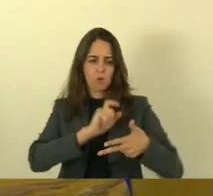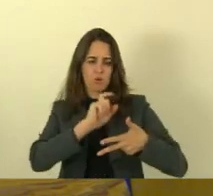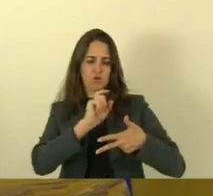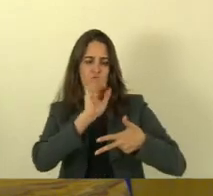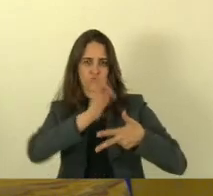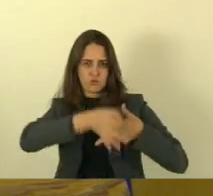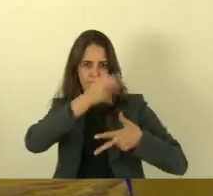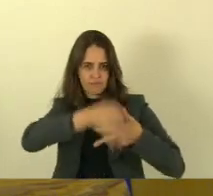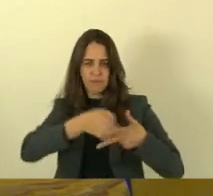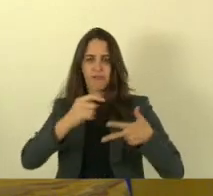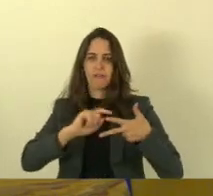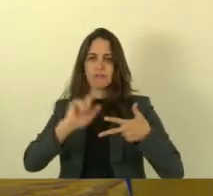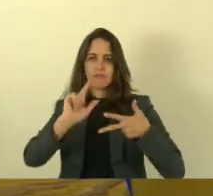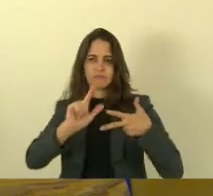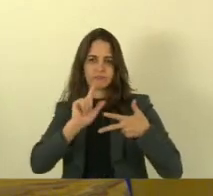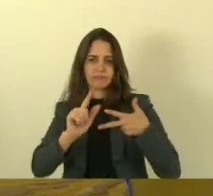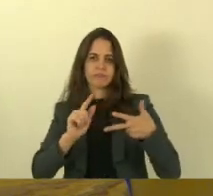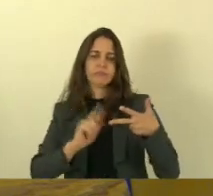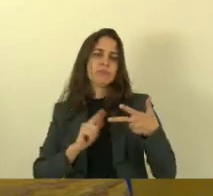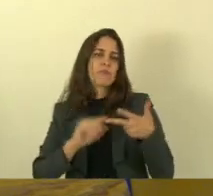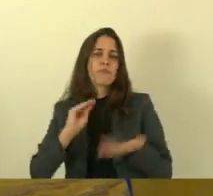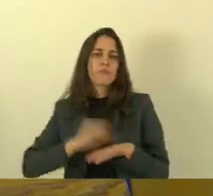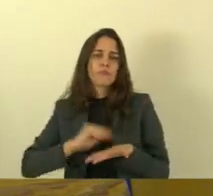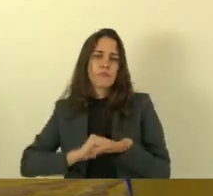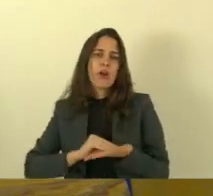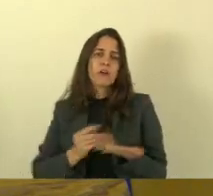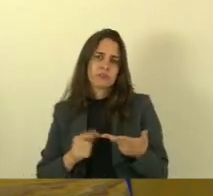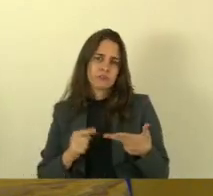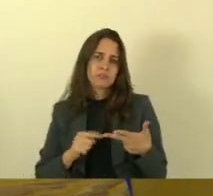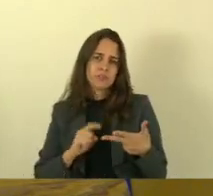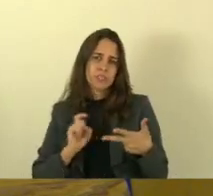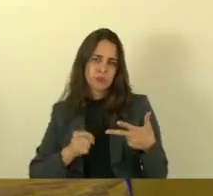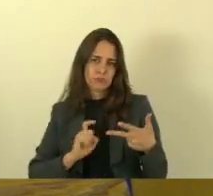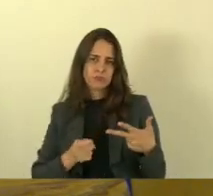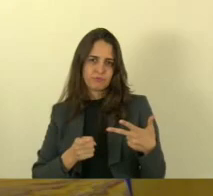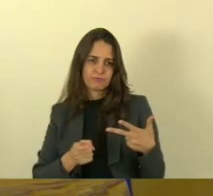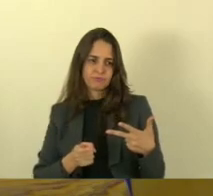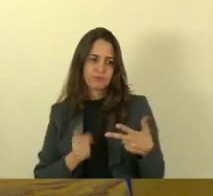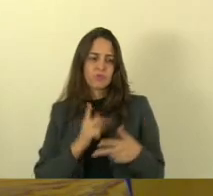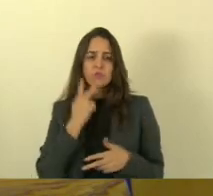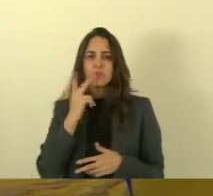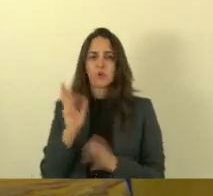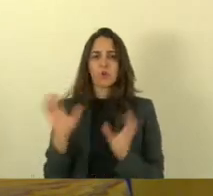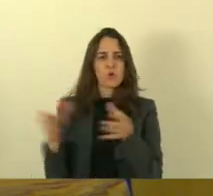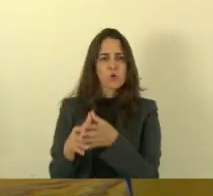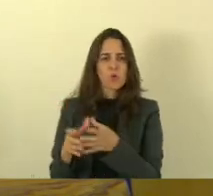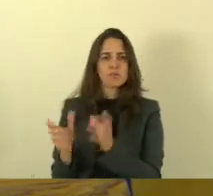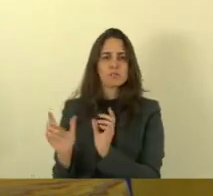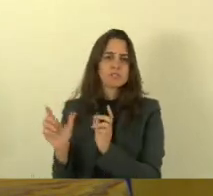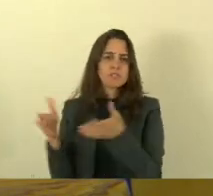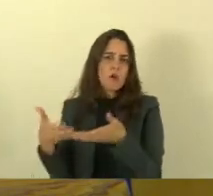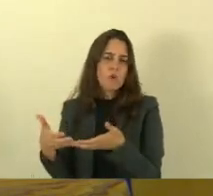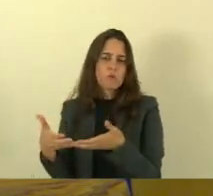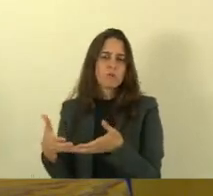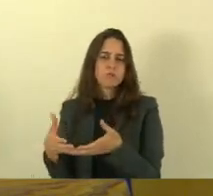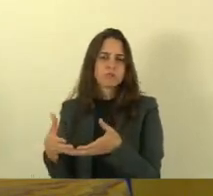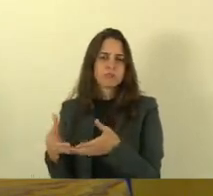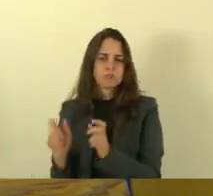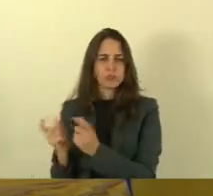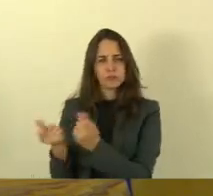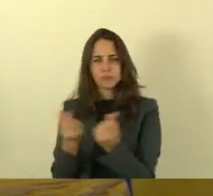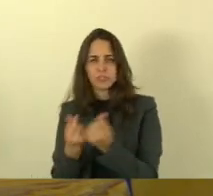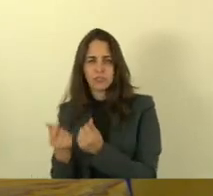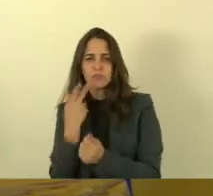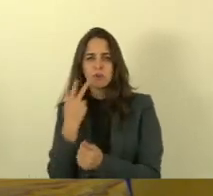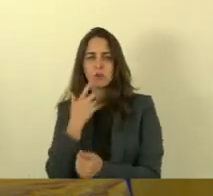questão na comissão de finanças ela simplesmente foi tratorada foi ignorada é o problema de sermos minoria essa que é verdade mas